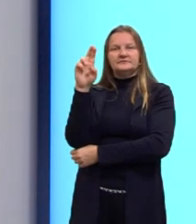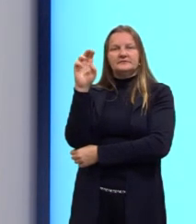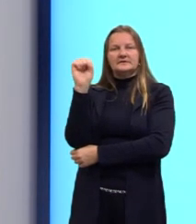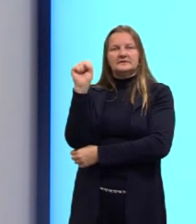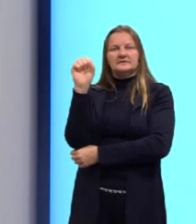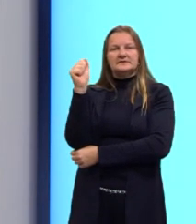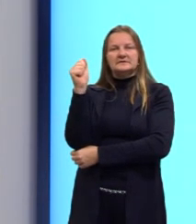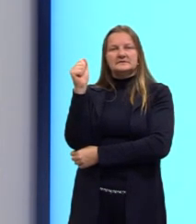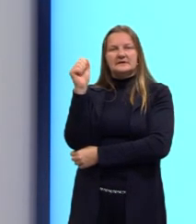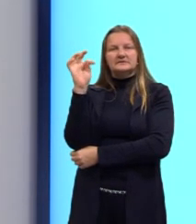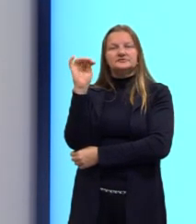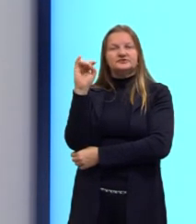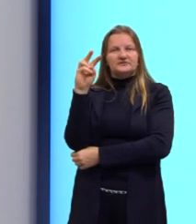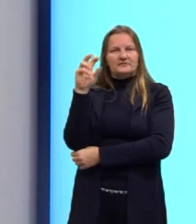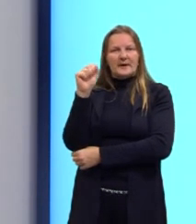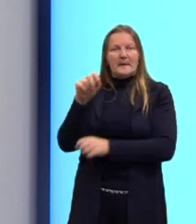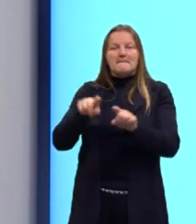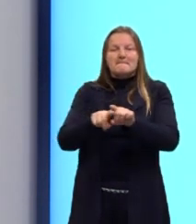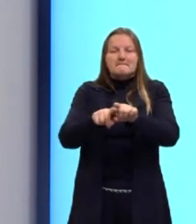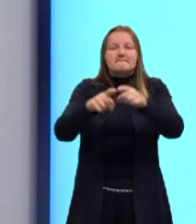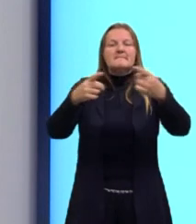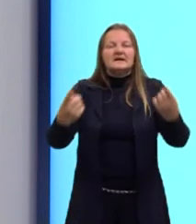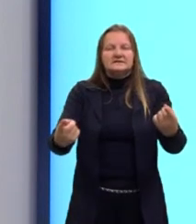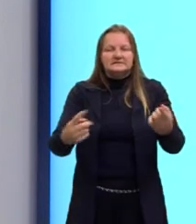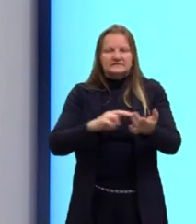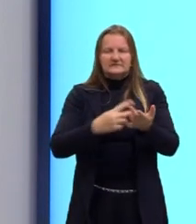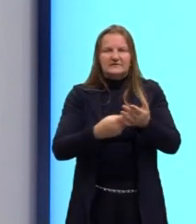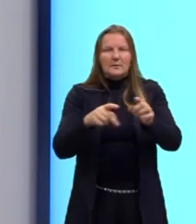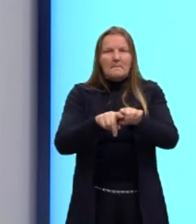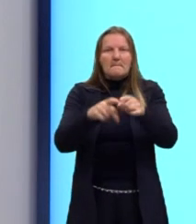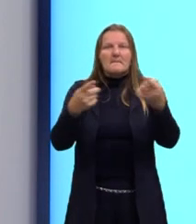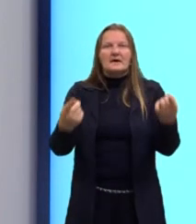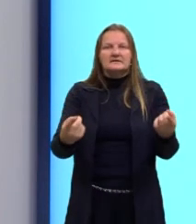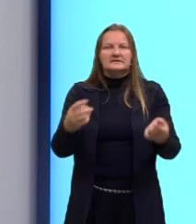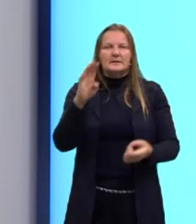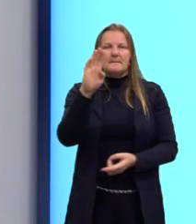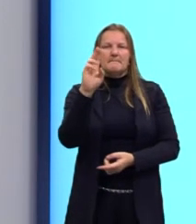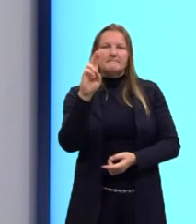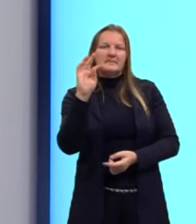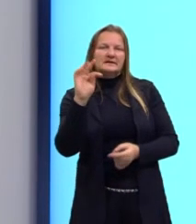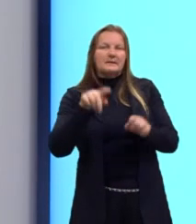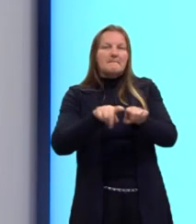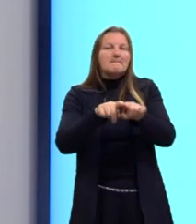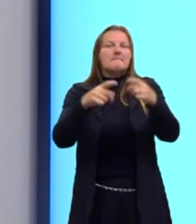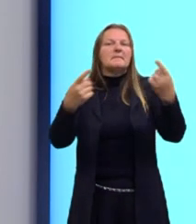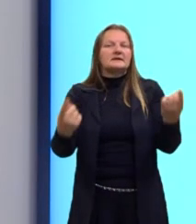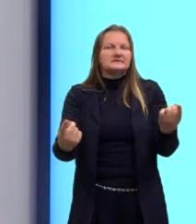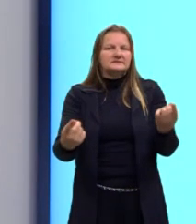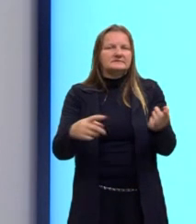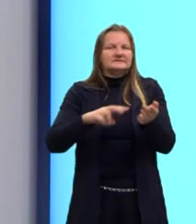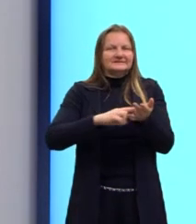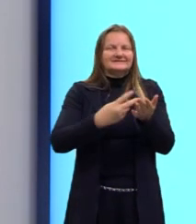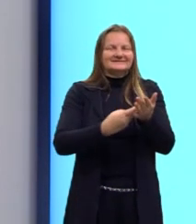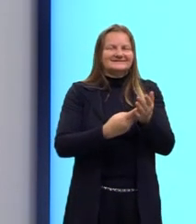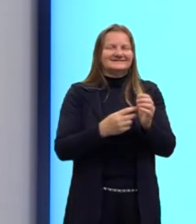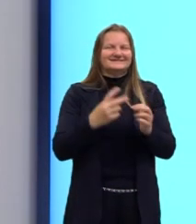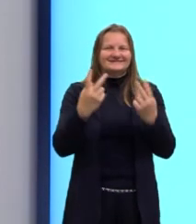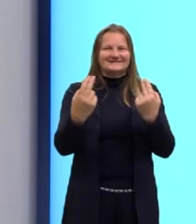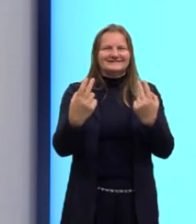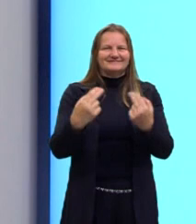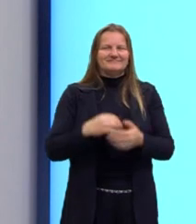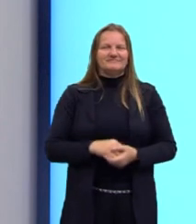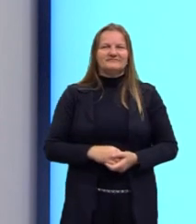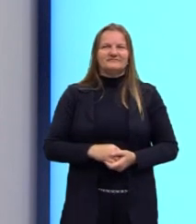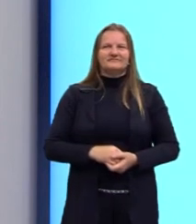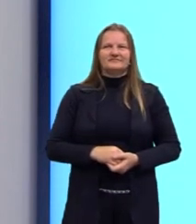Tá? Então, ele também aparece aqui dentro da língua inglesa. O as, lembram do as como comparação? O as